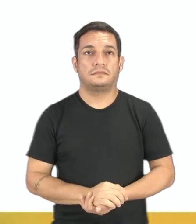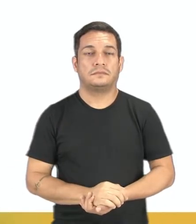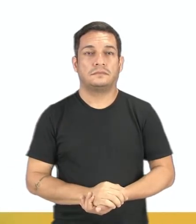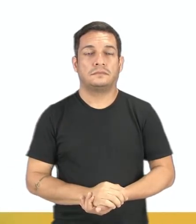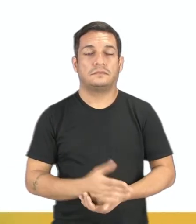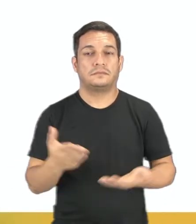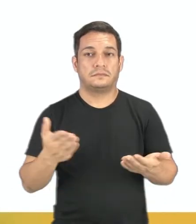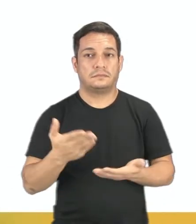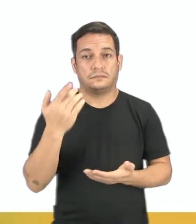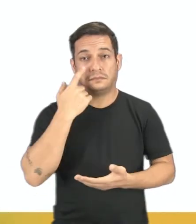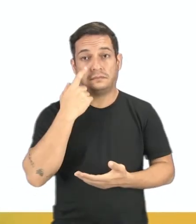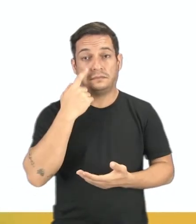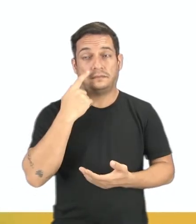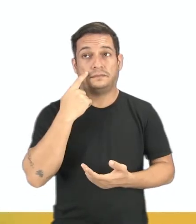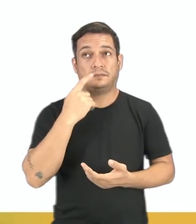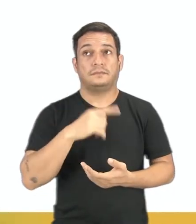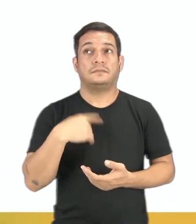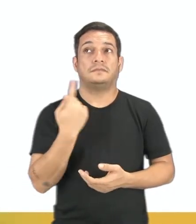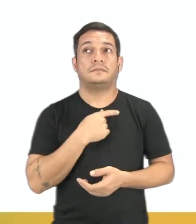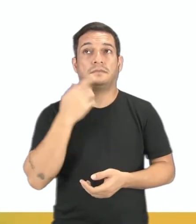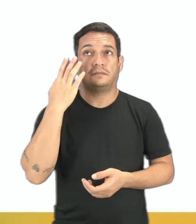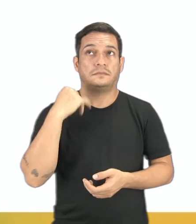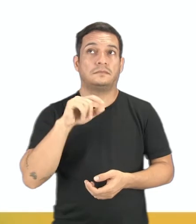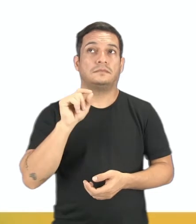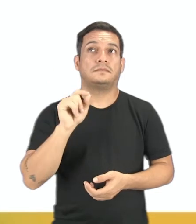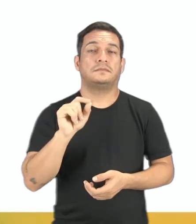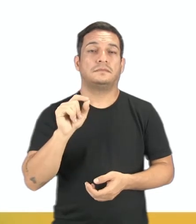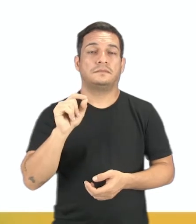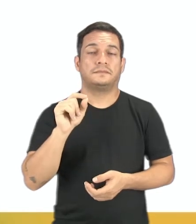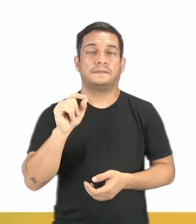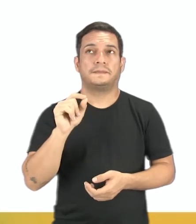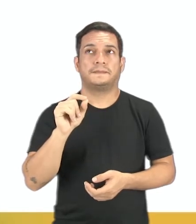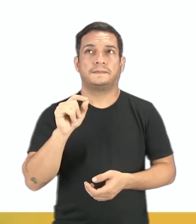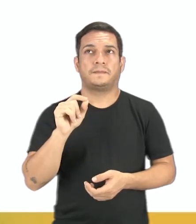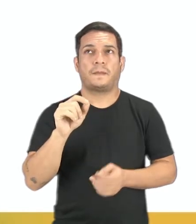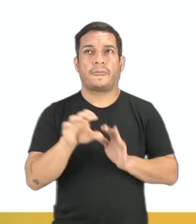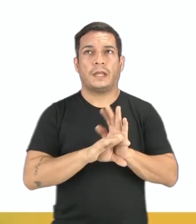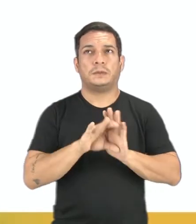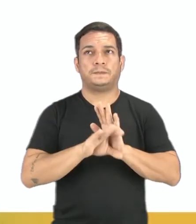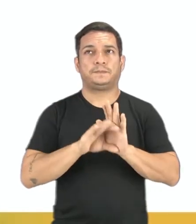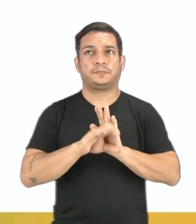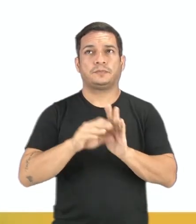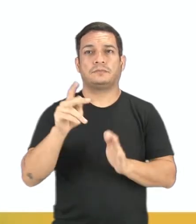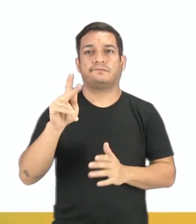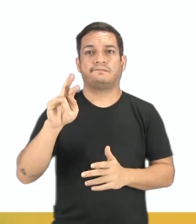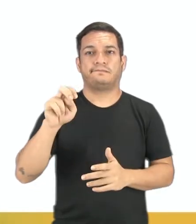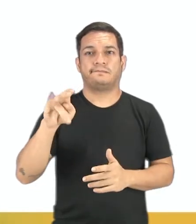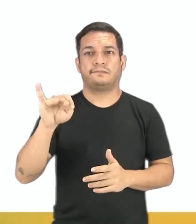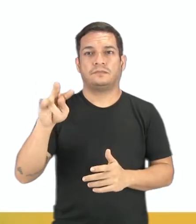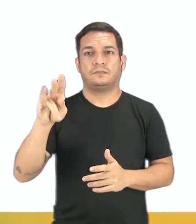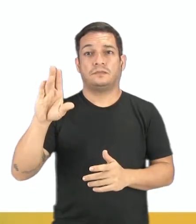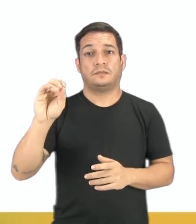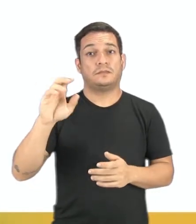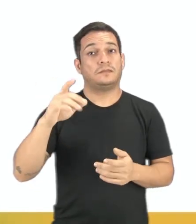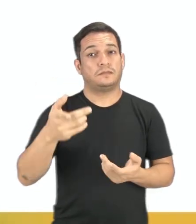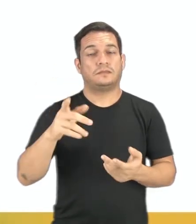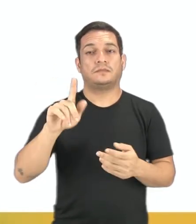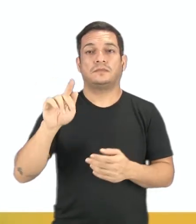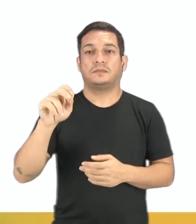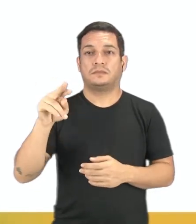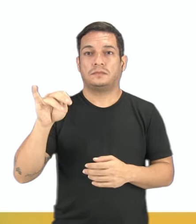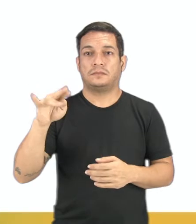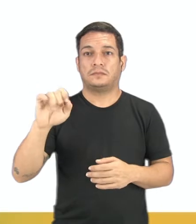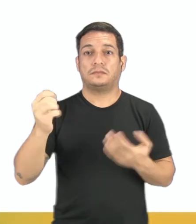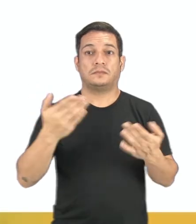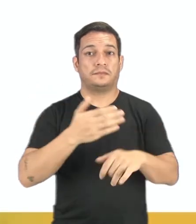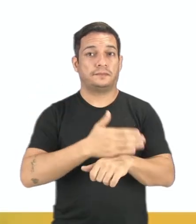Agora, nós sabemos um pouco acerca dos conceitos primitivos da geometria, e aí nós